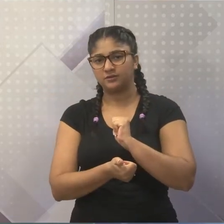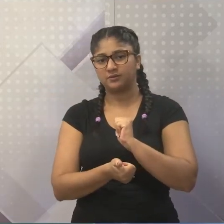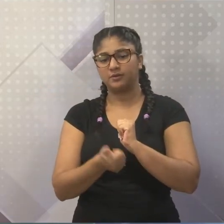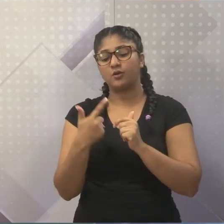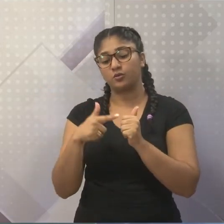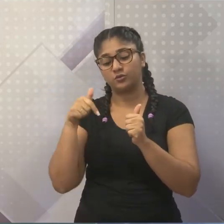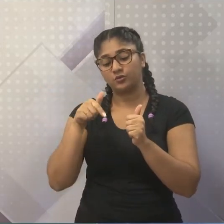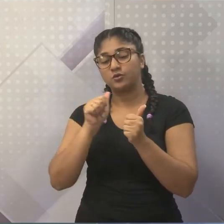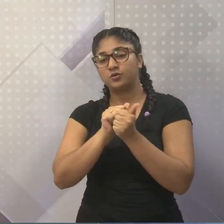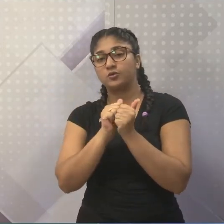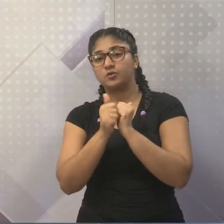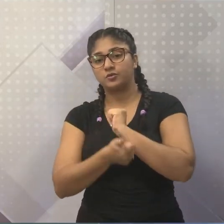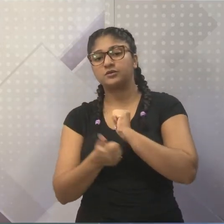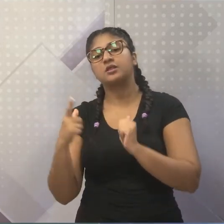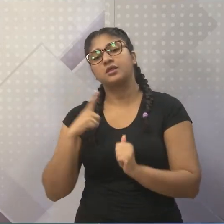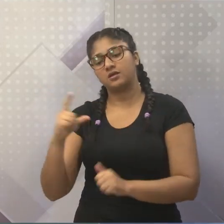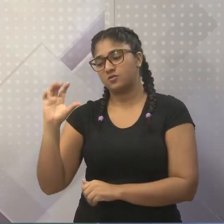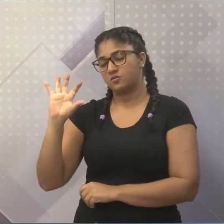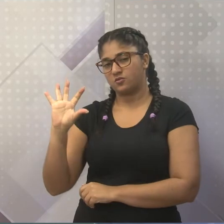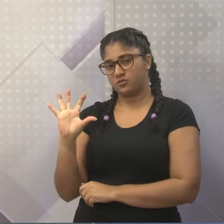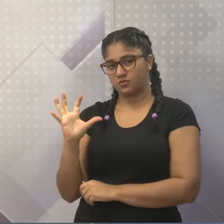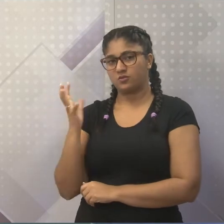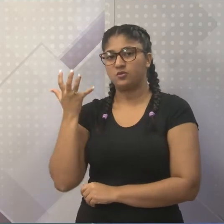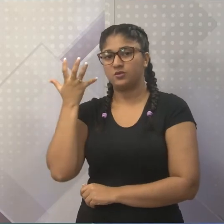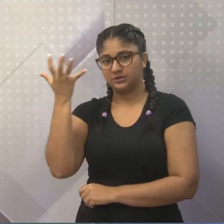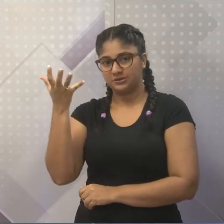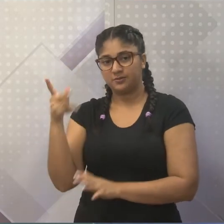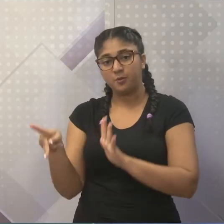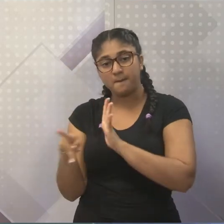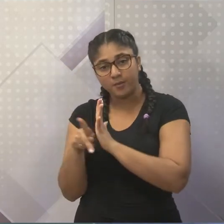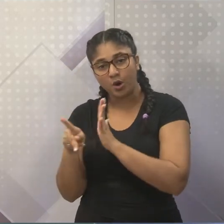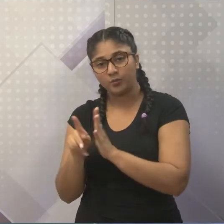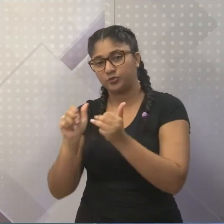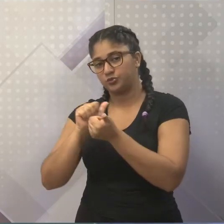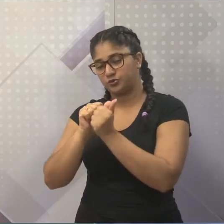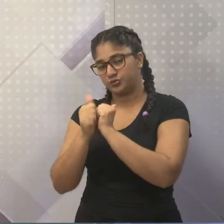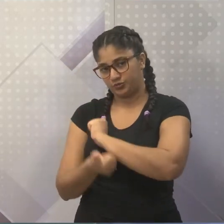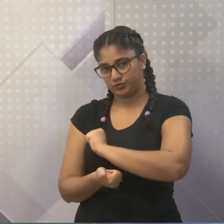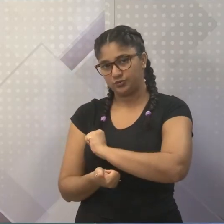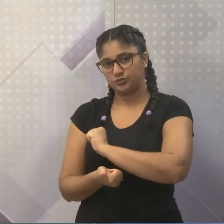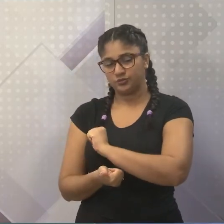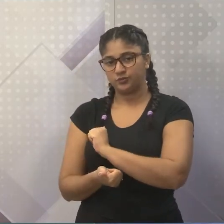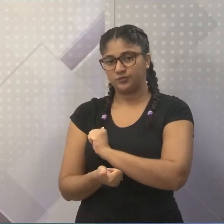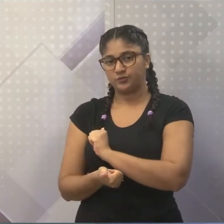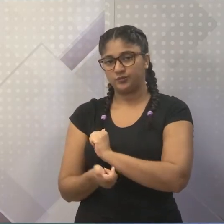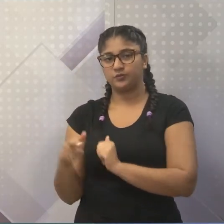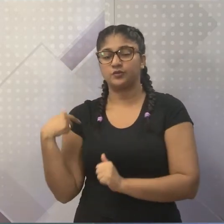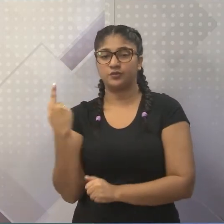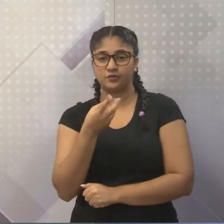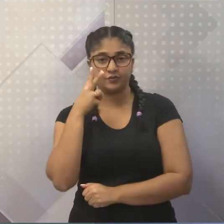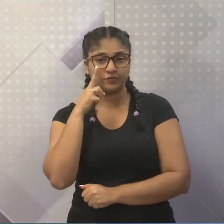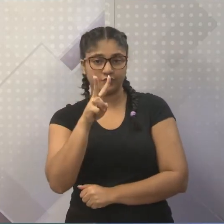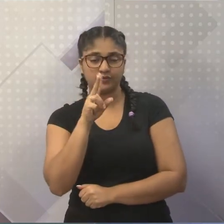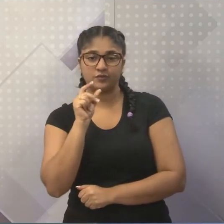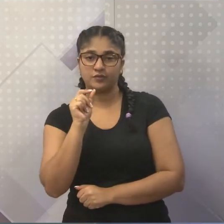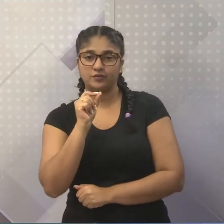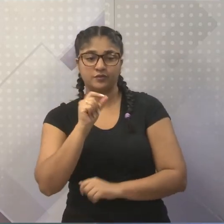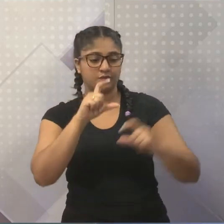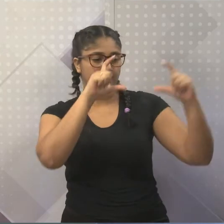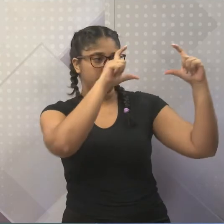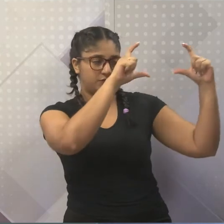quando ela é esportiva, ela vai trazer um fato do esporte. E esse fato do esporte, como nós estamos vendo nesses dois